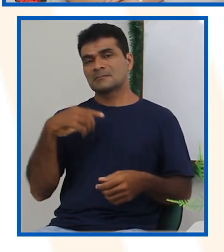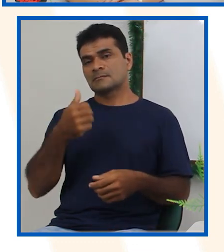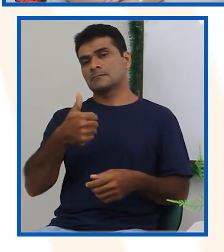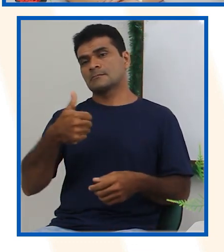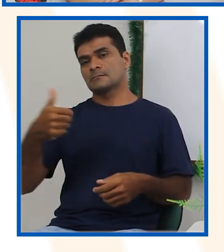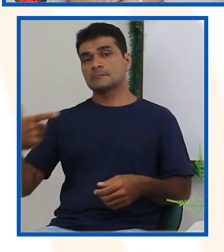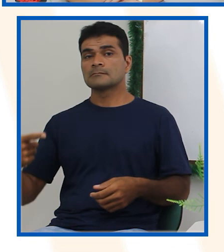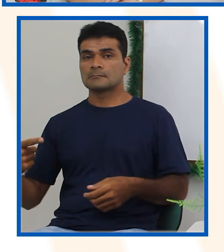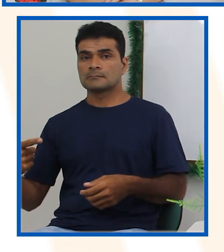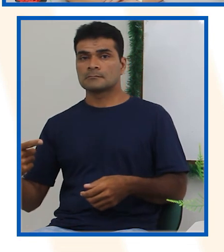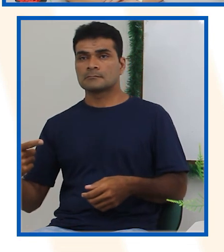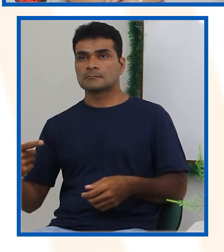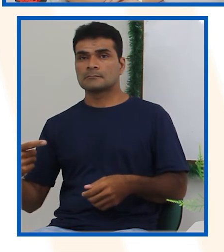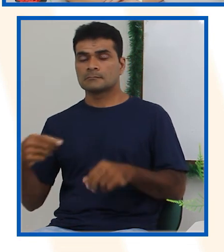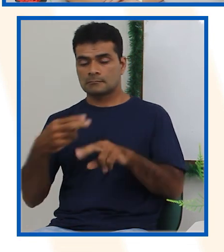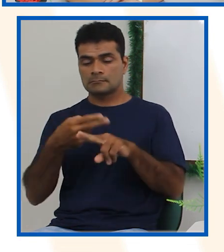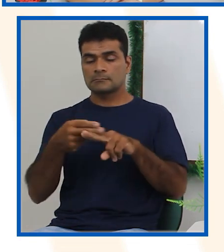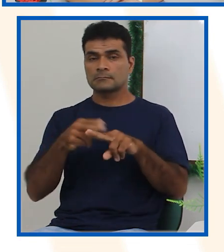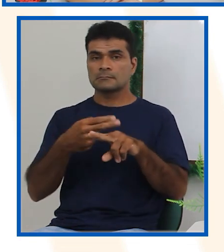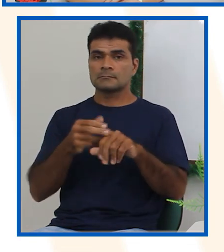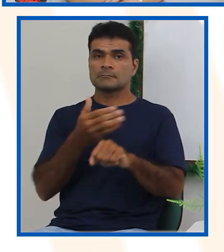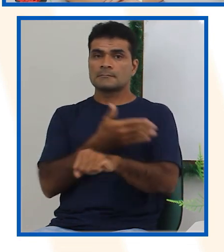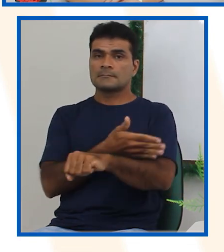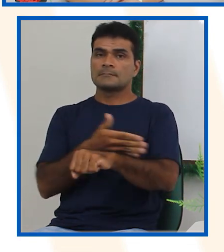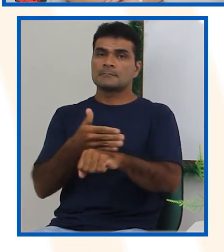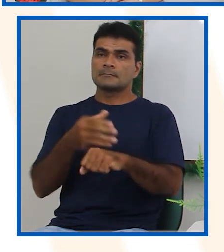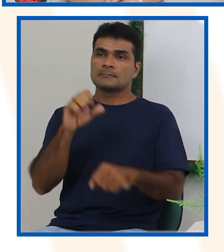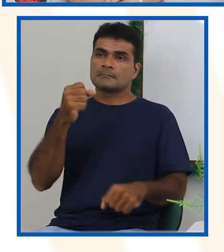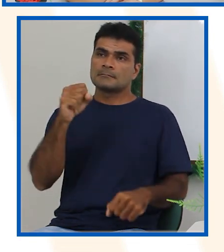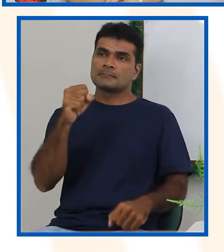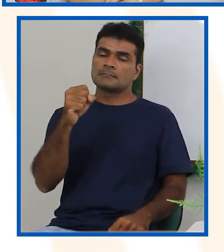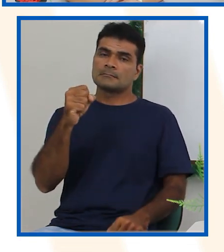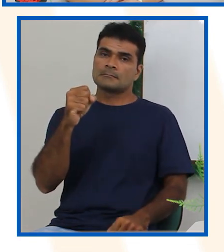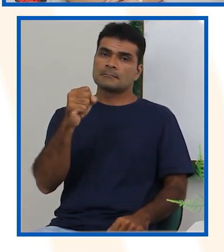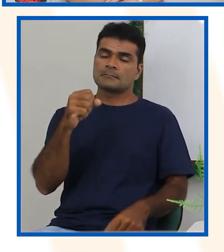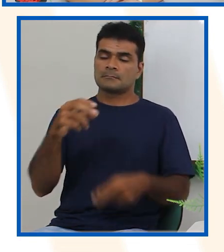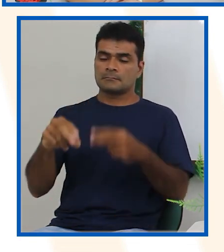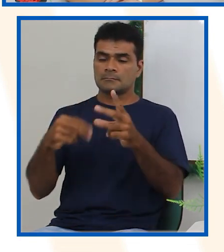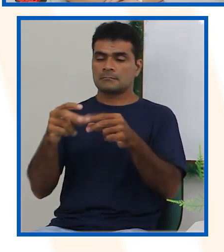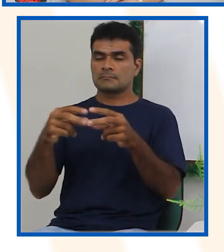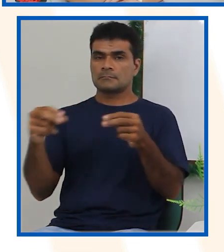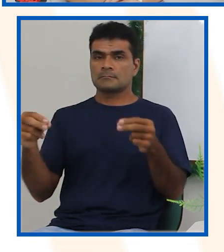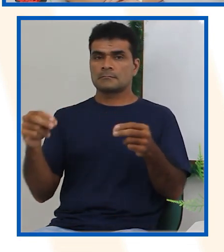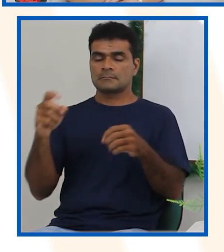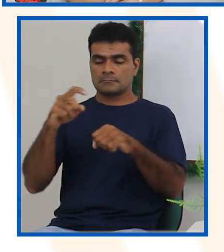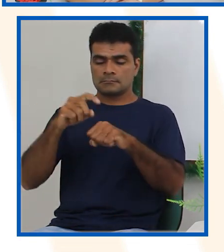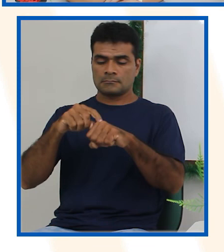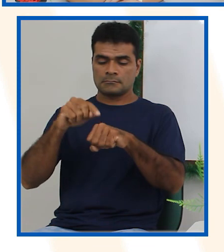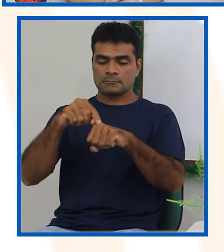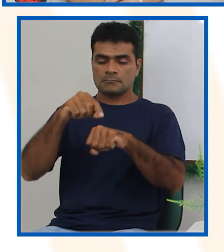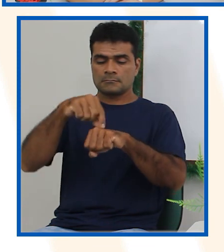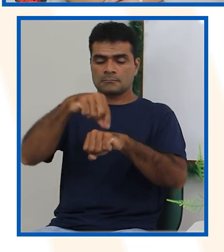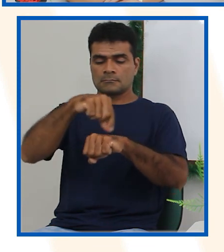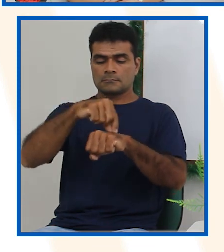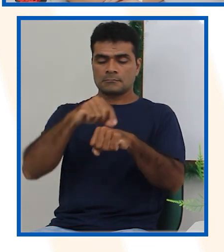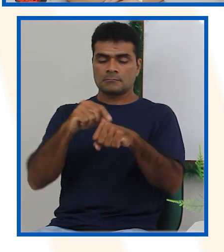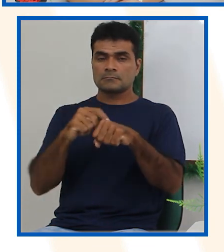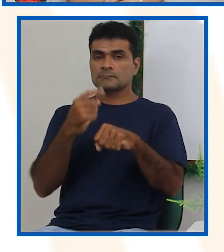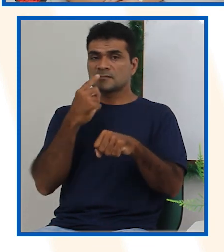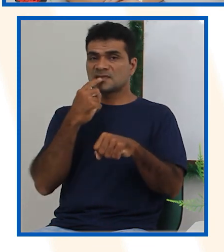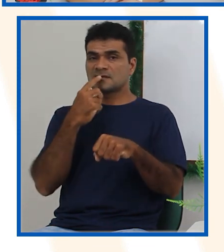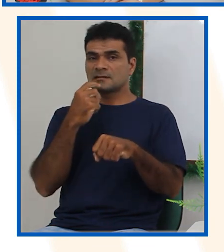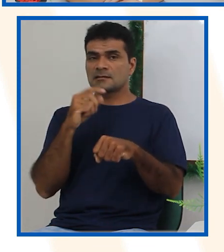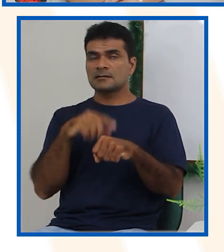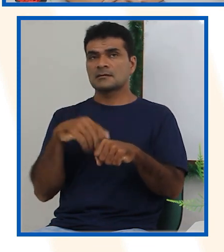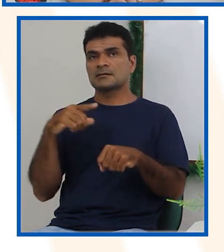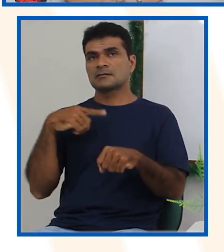Chocolate branco tem 8. E chocolate e bombom de morango, olha só, rosinha, tem 10. Qual a